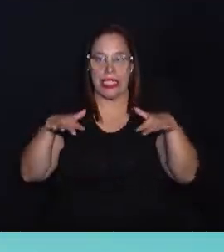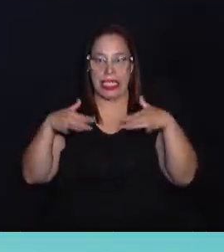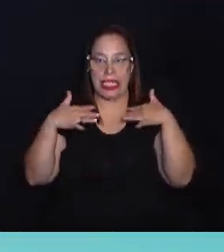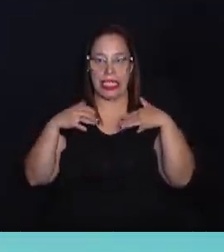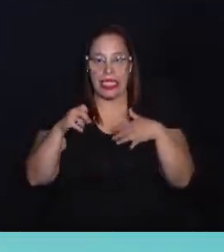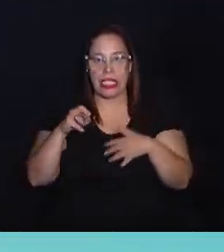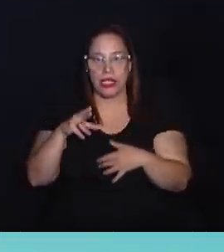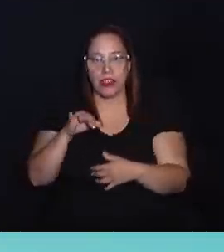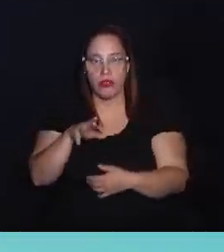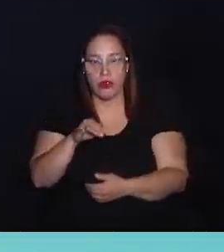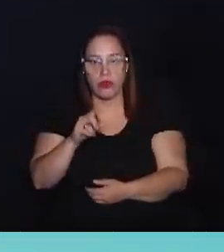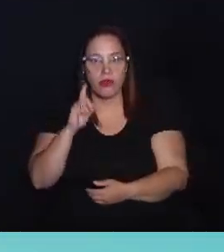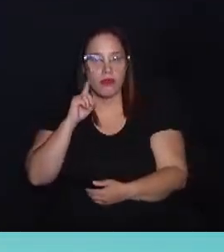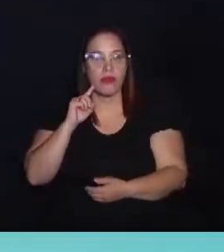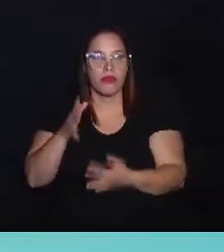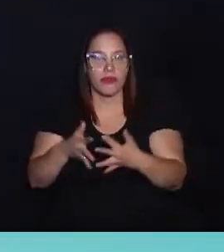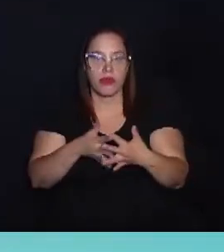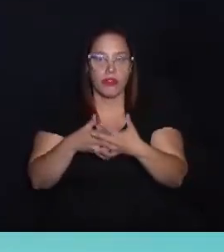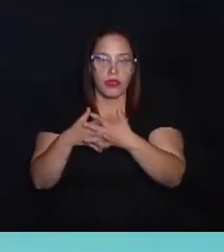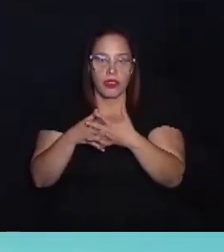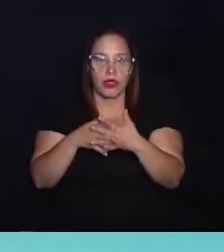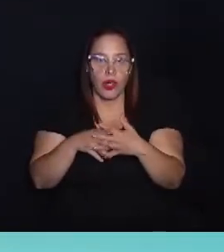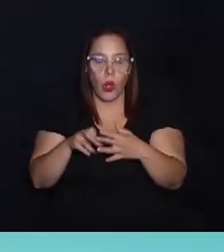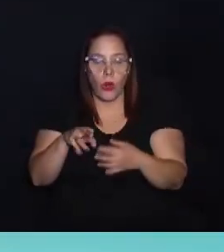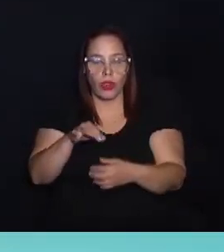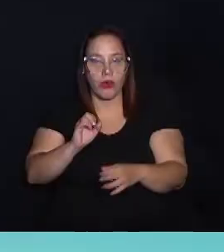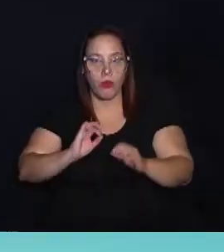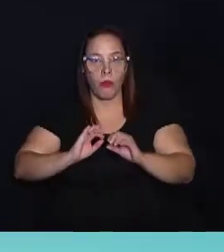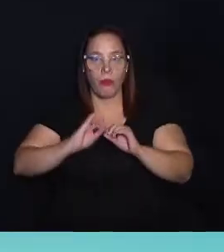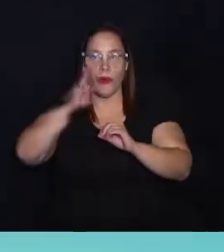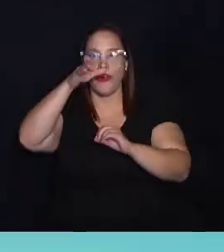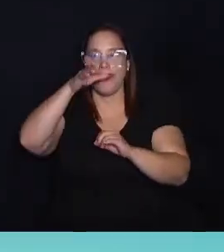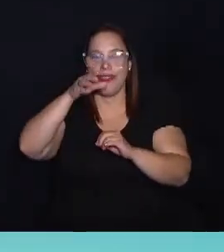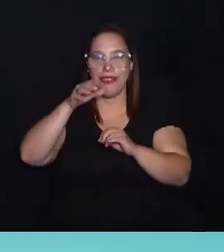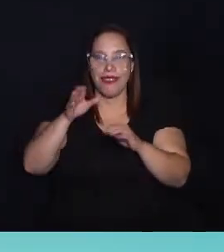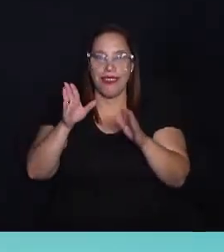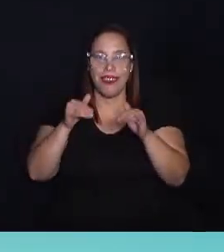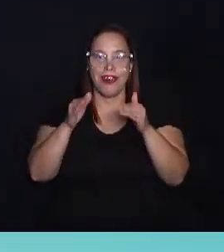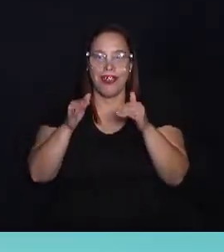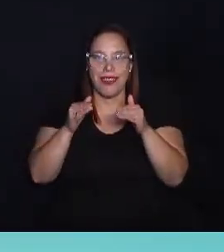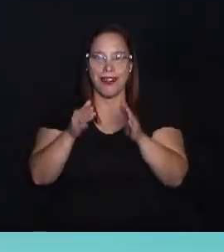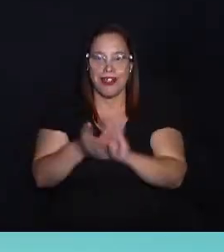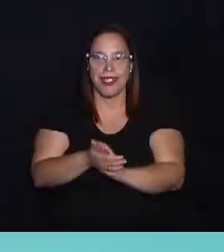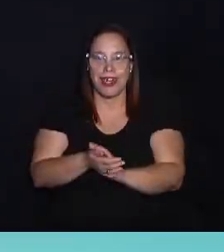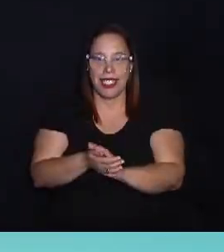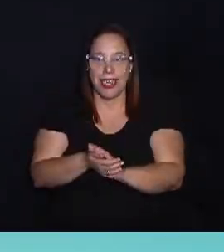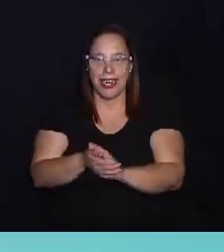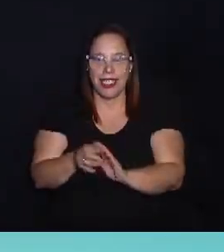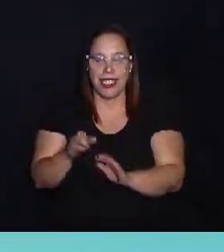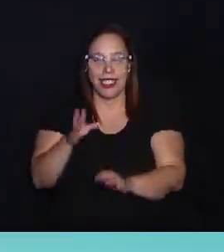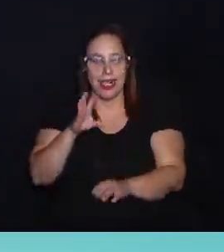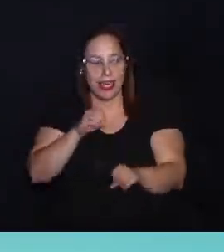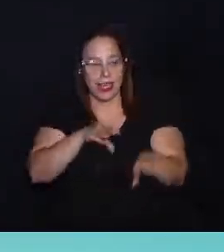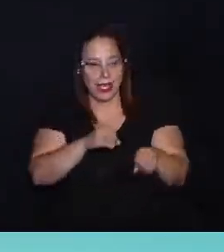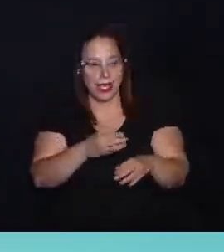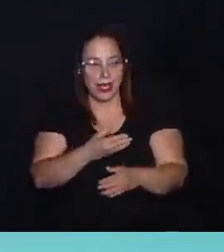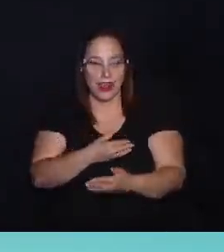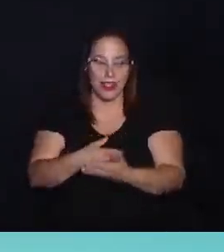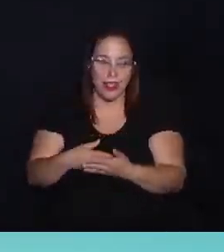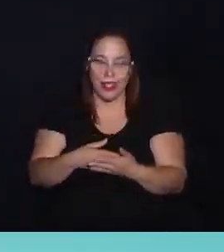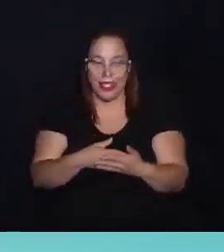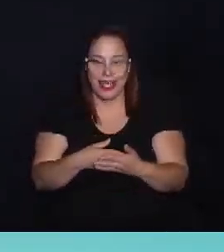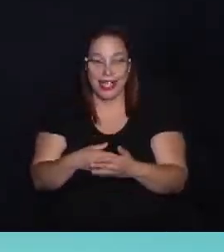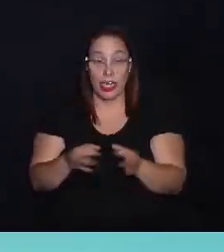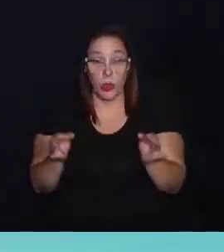impressionante registrado na Califórnia, nos Estados Unidos, Orca arremessa aves para ensinar os filhotes a caçar.